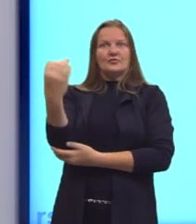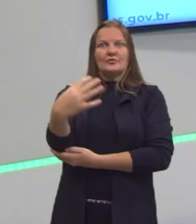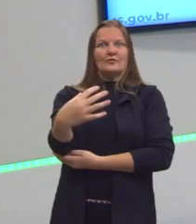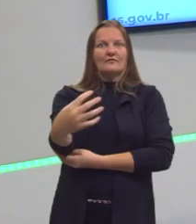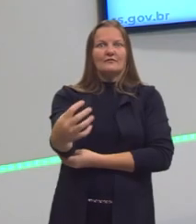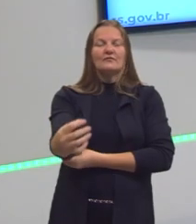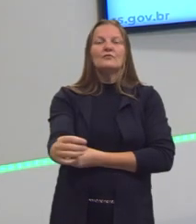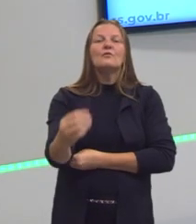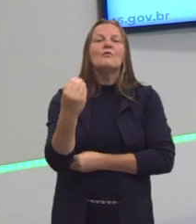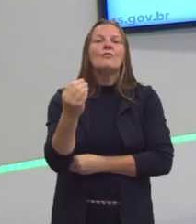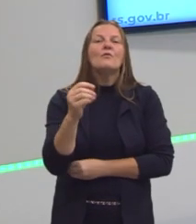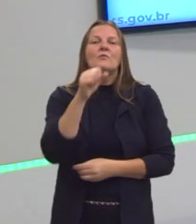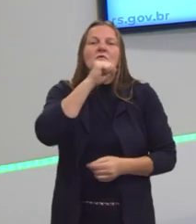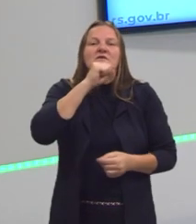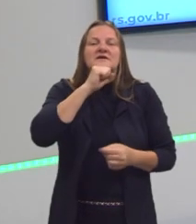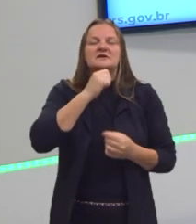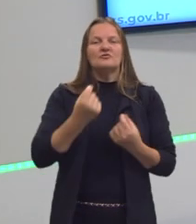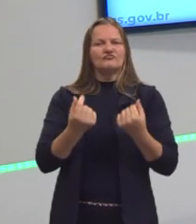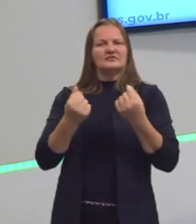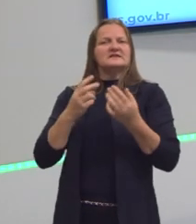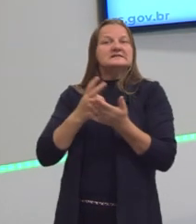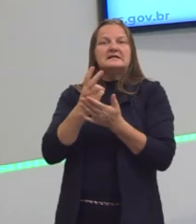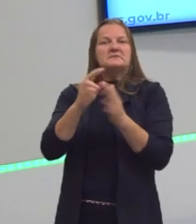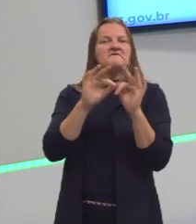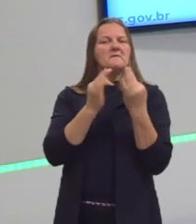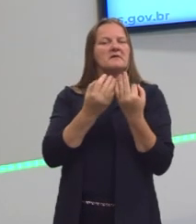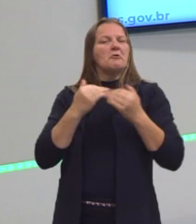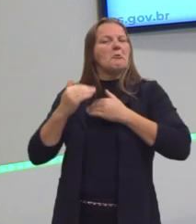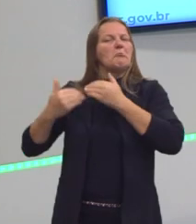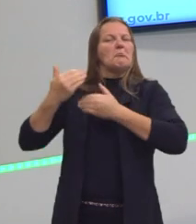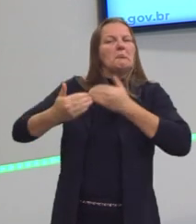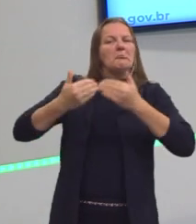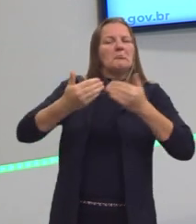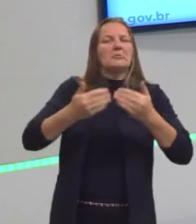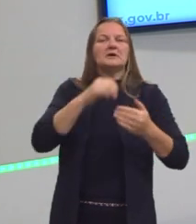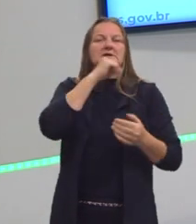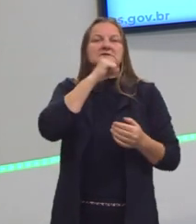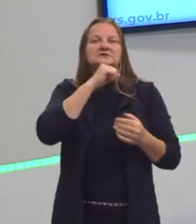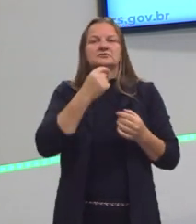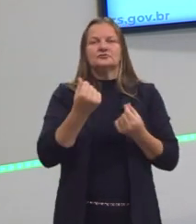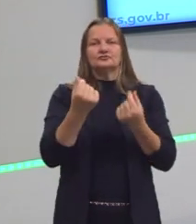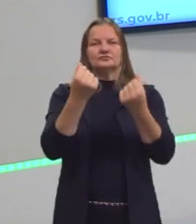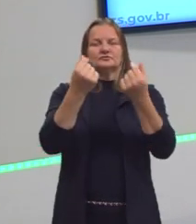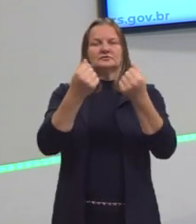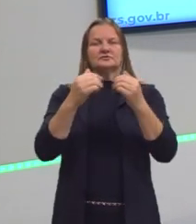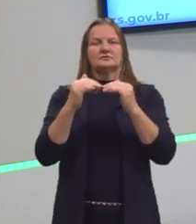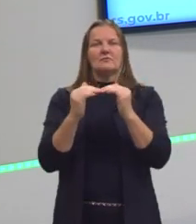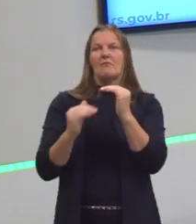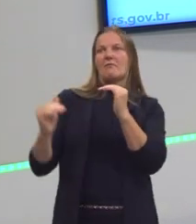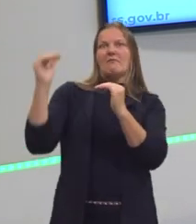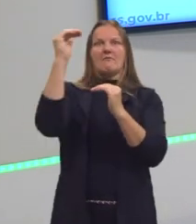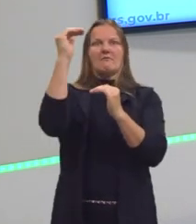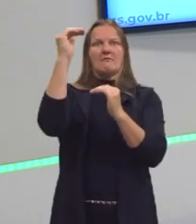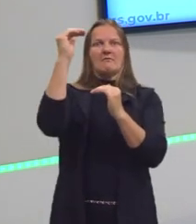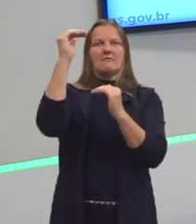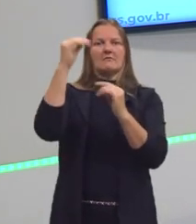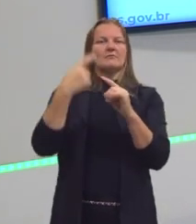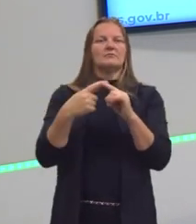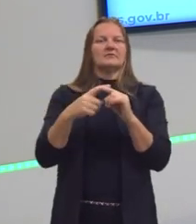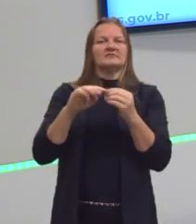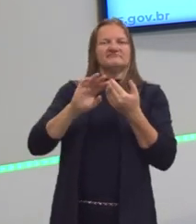aceitos pelos antigos ricos. Então, mesmo com poder econômico, ele não acende a uma classe elevada.